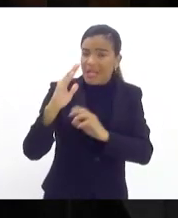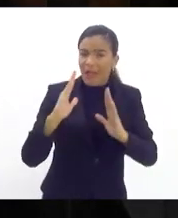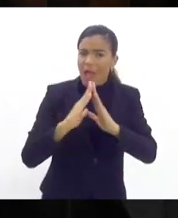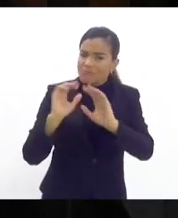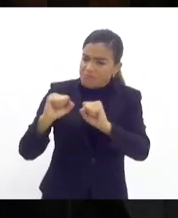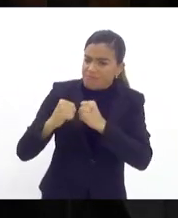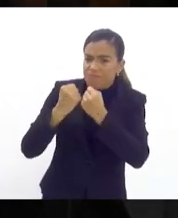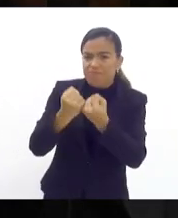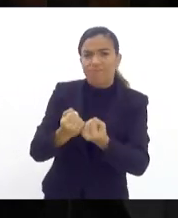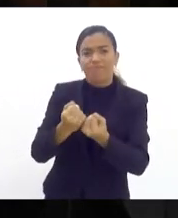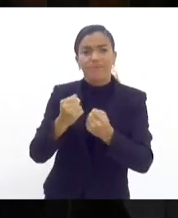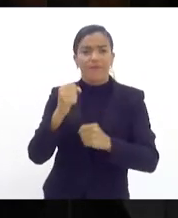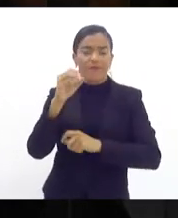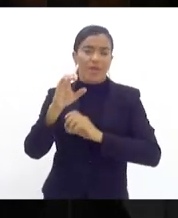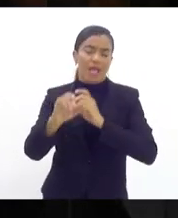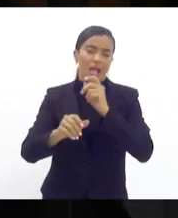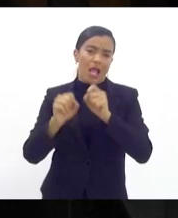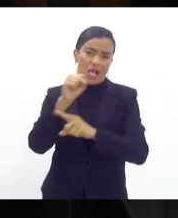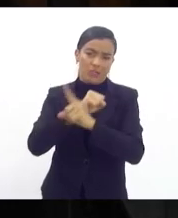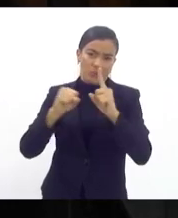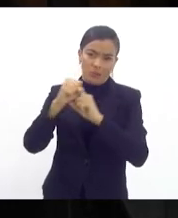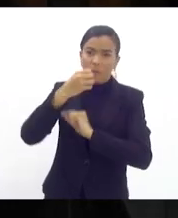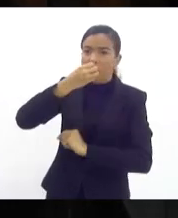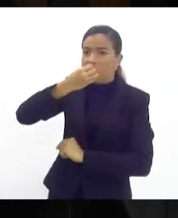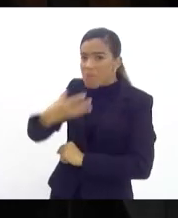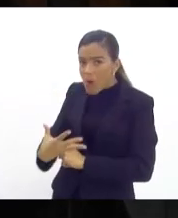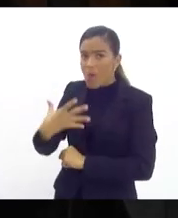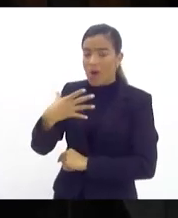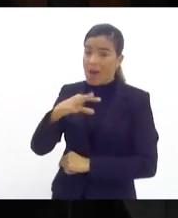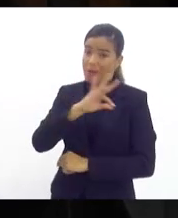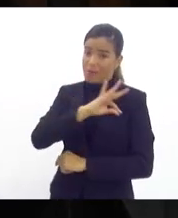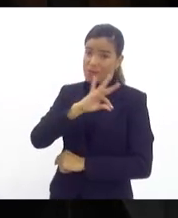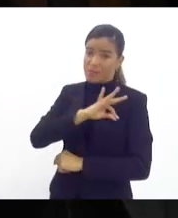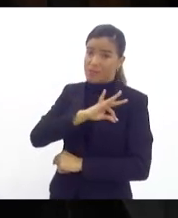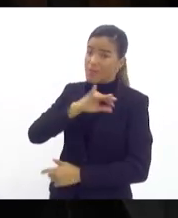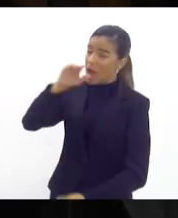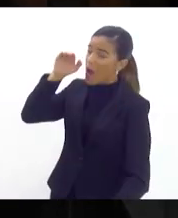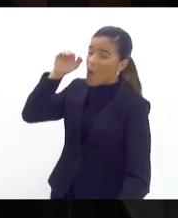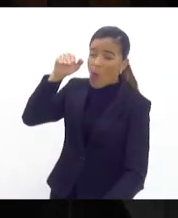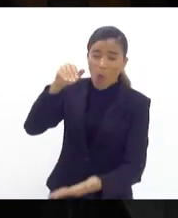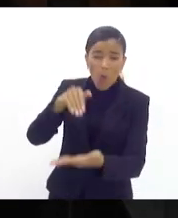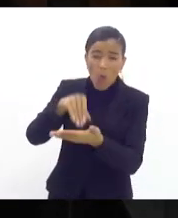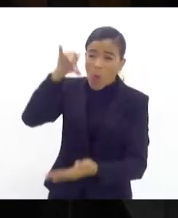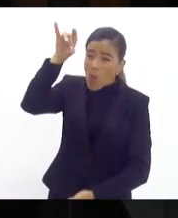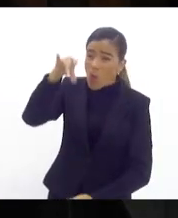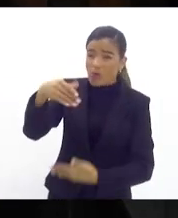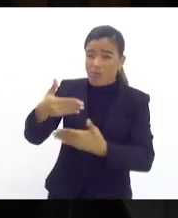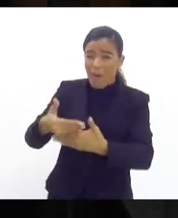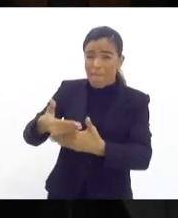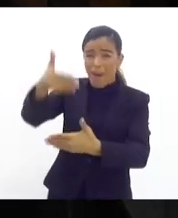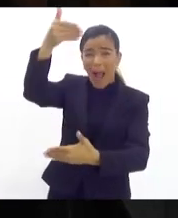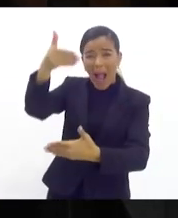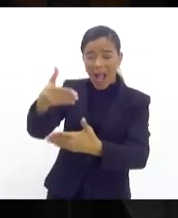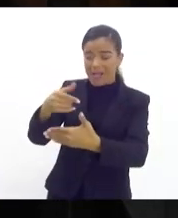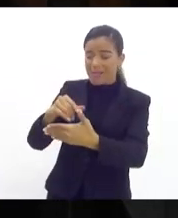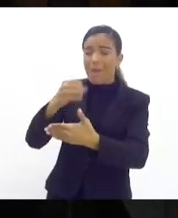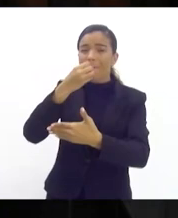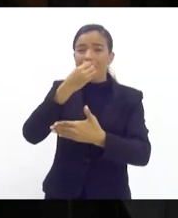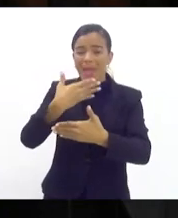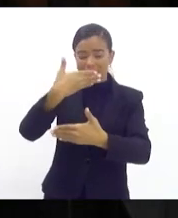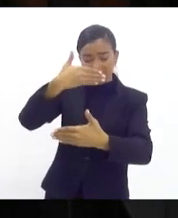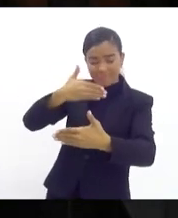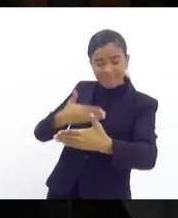sociedade de bem, e eu digo sempre que o policial é a última barreira que nós temos entre a sociedade de bem e esses